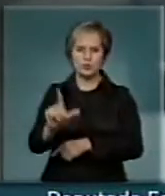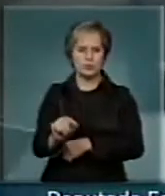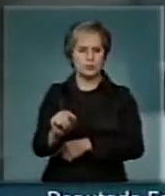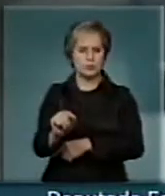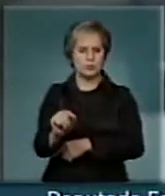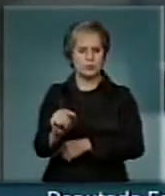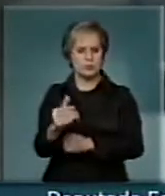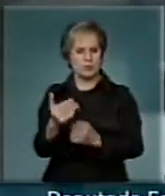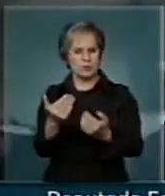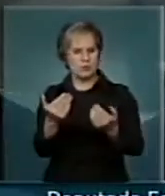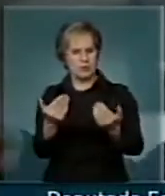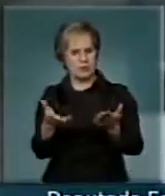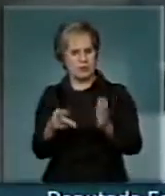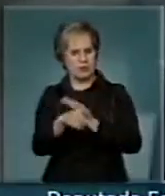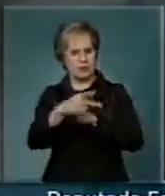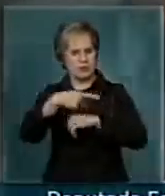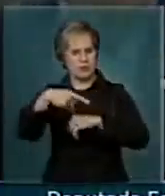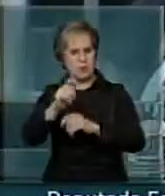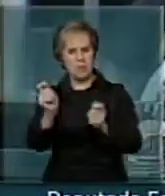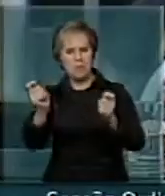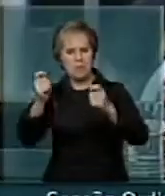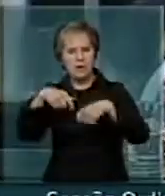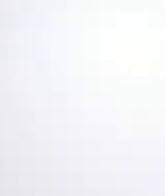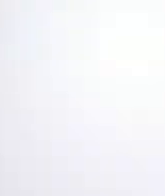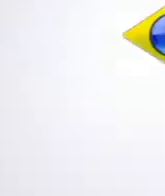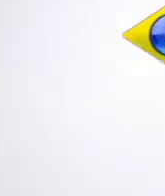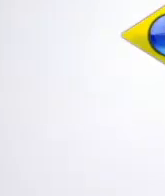isso possível no nosso país. Muito obrigado, Sr. Presidente.